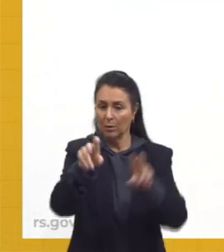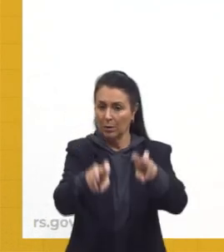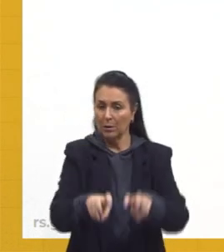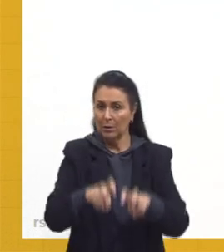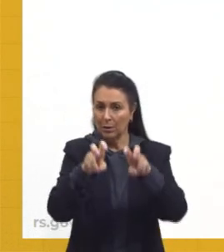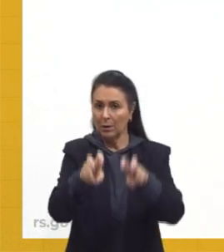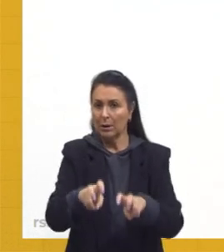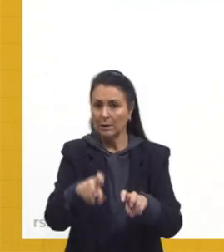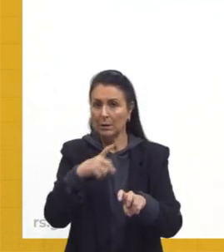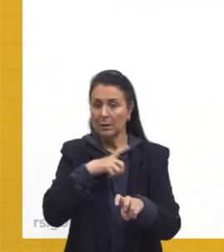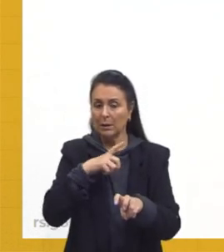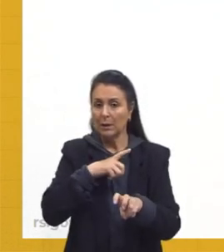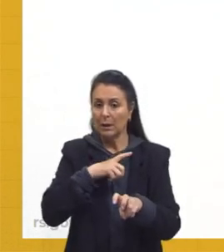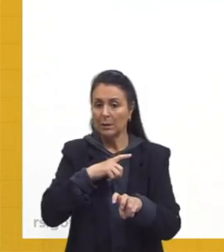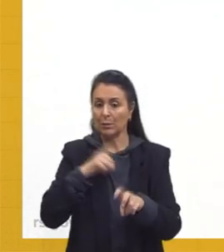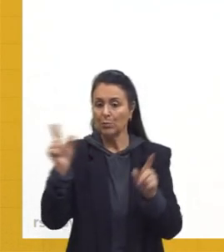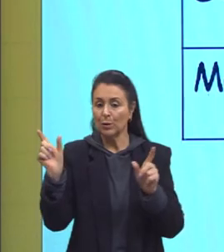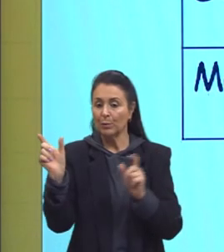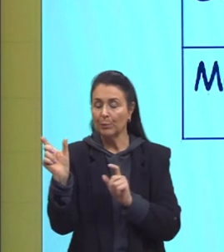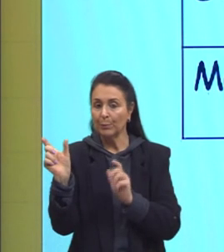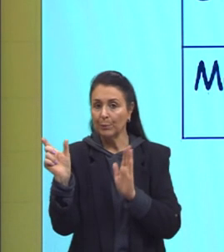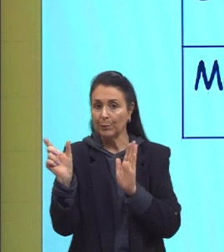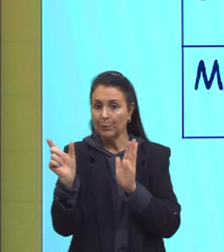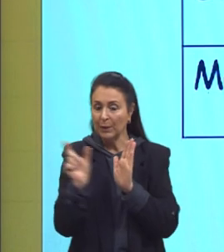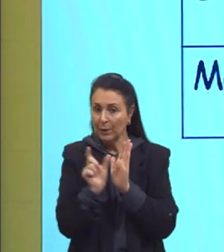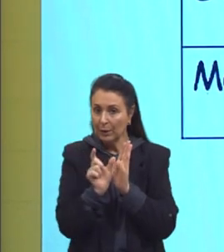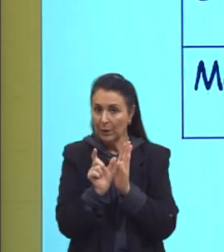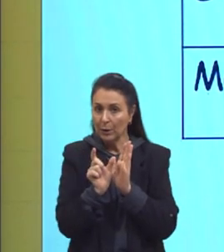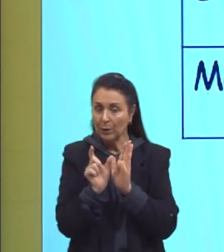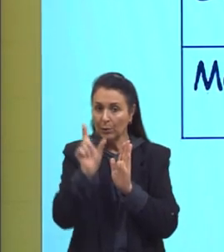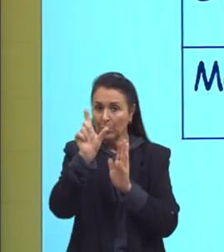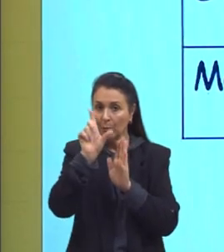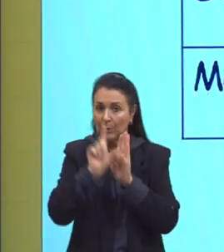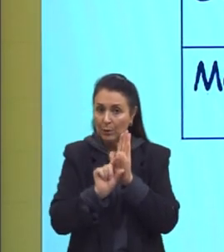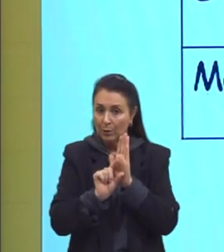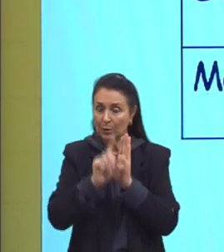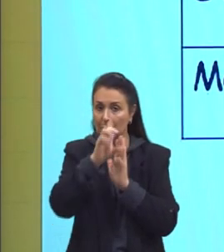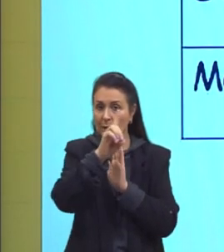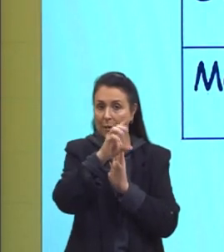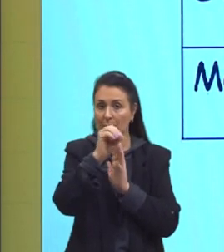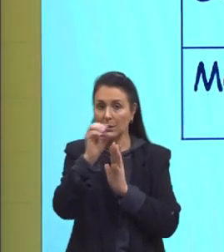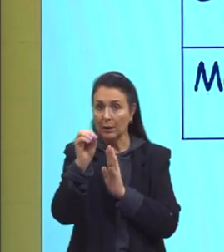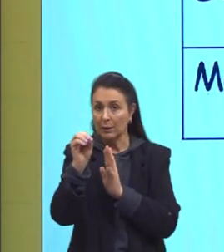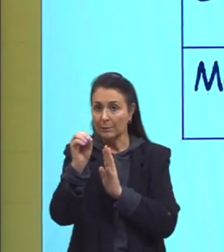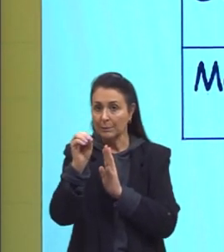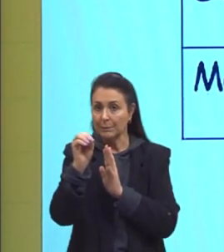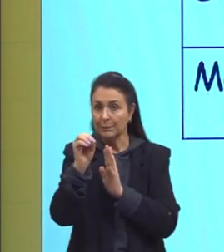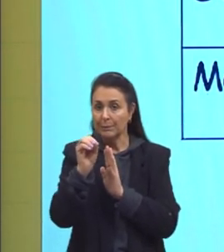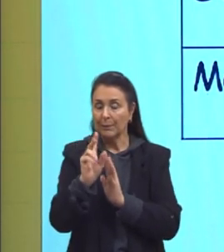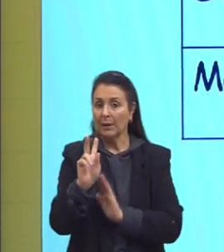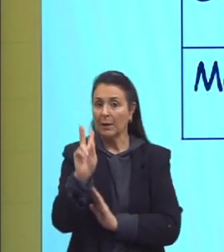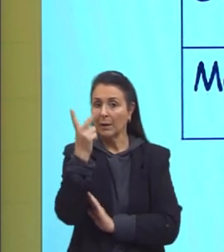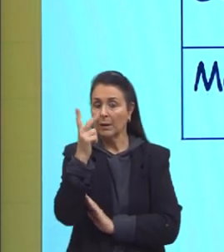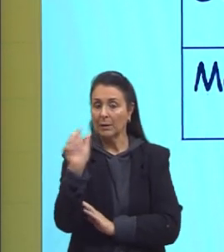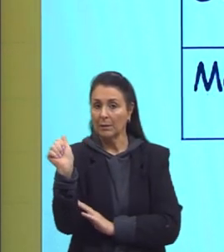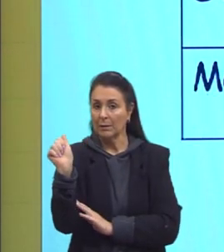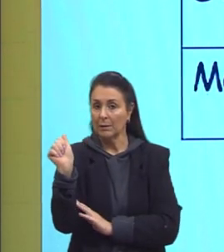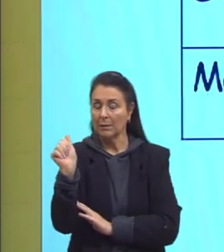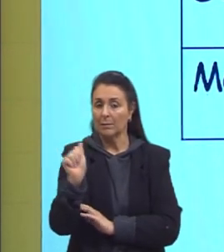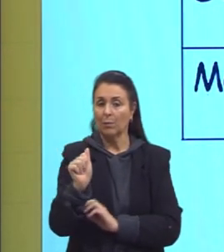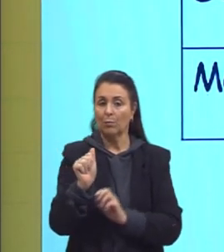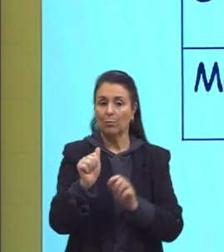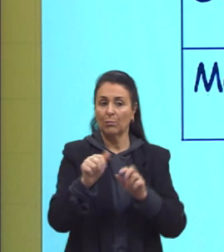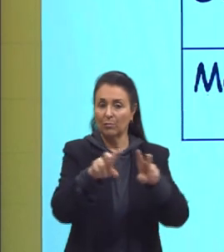são de pequenos, menores do que 100 hectares. Isso quer dizer são pequenos locais, são pequenas fazendas, sítios,